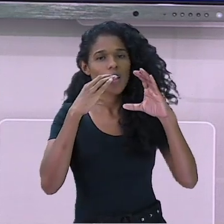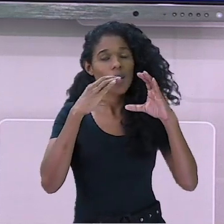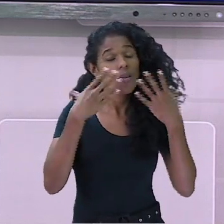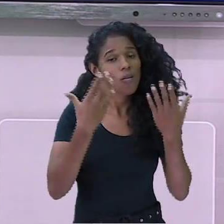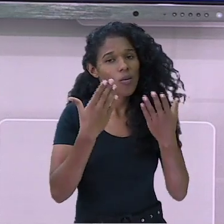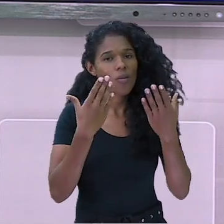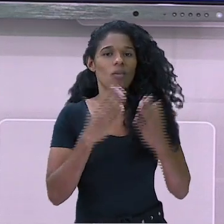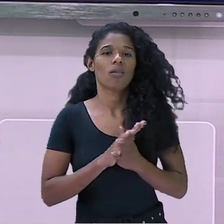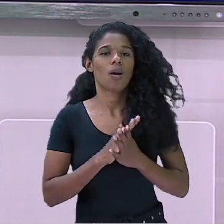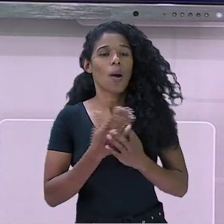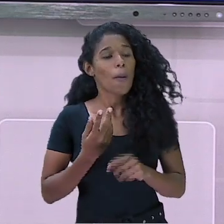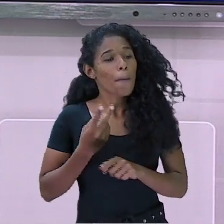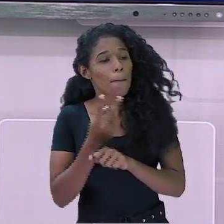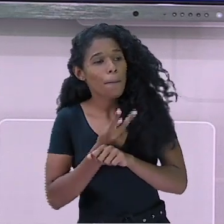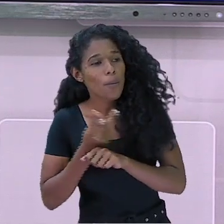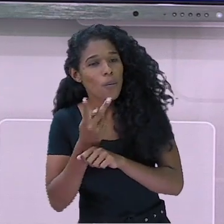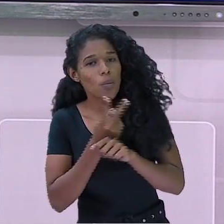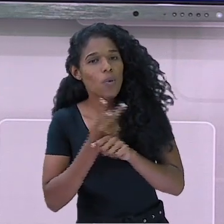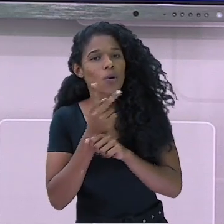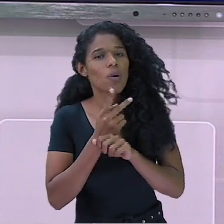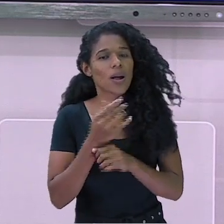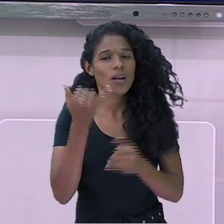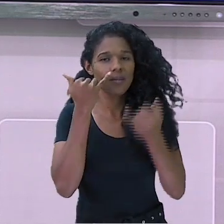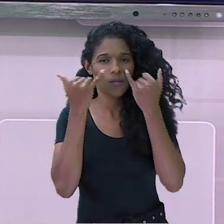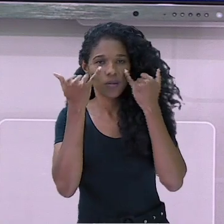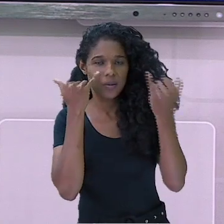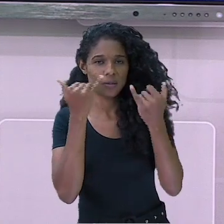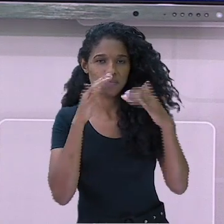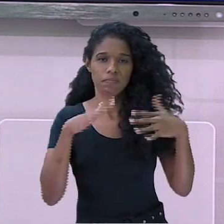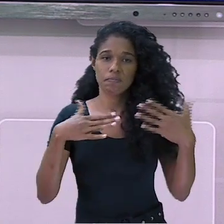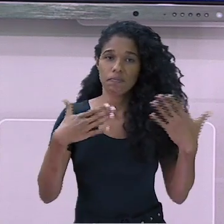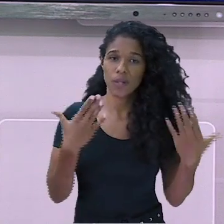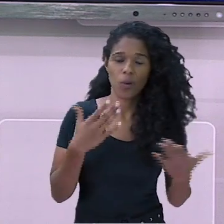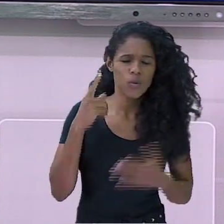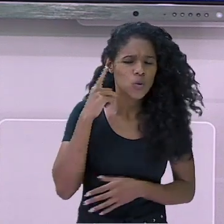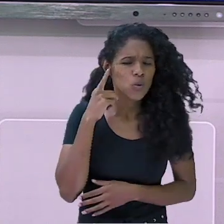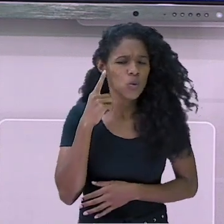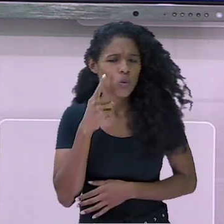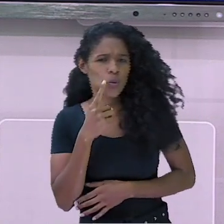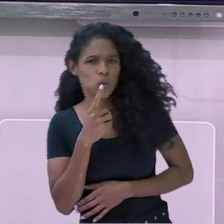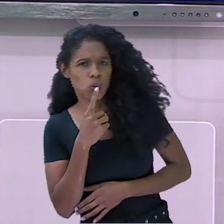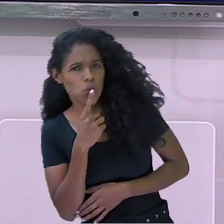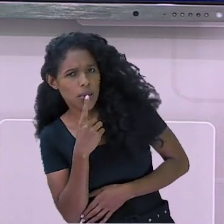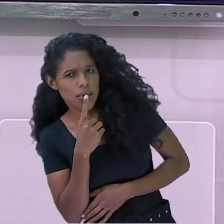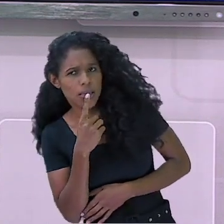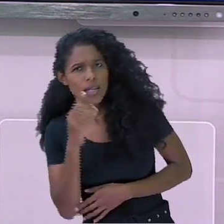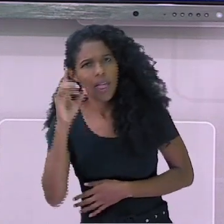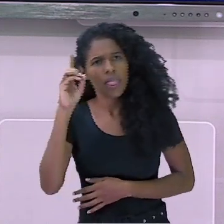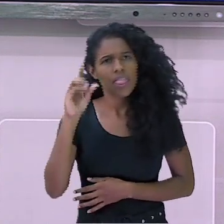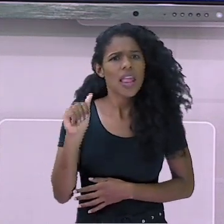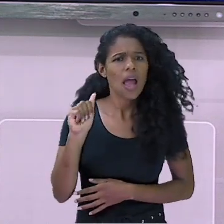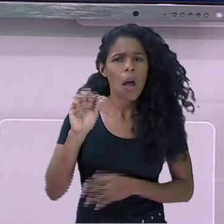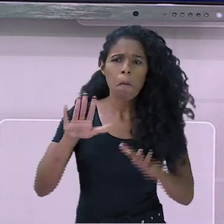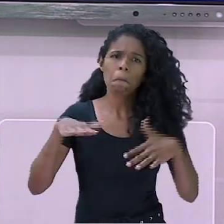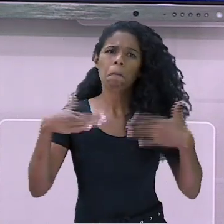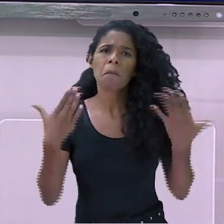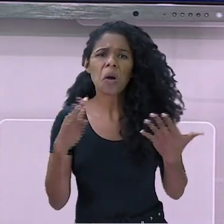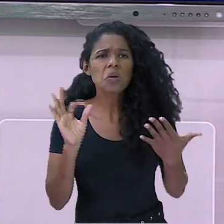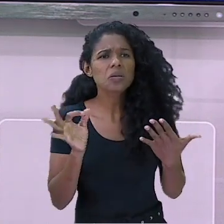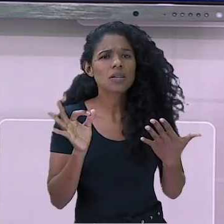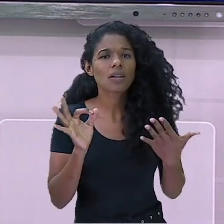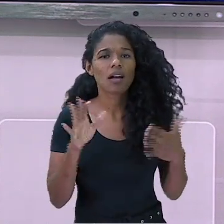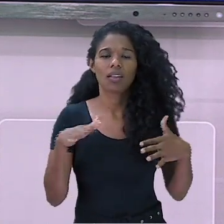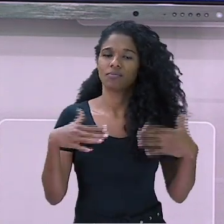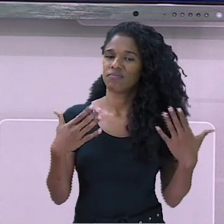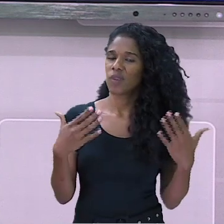Deficiência auditiva ou surdez? Hoje, quando falamos em surdez e deficiência auditiva,